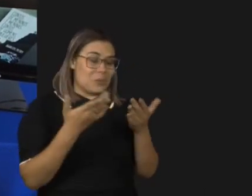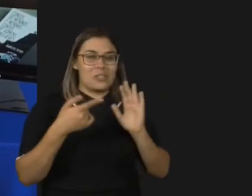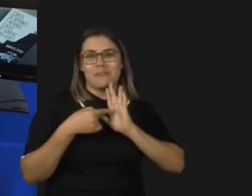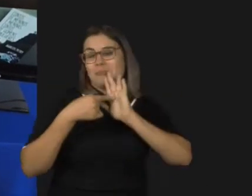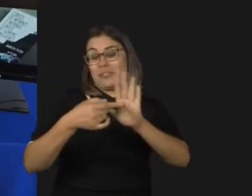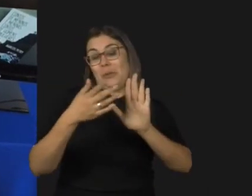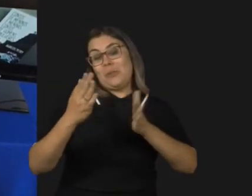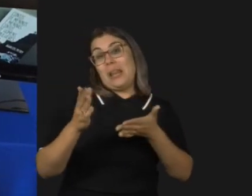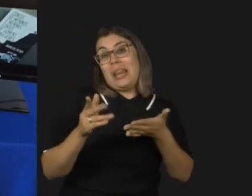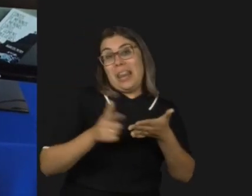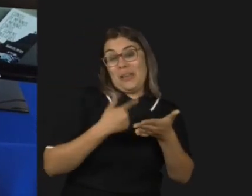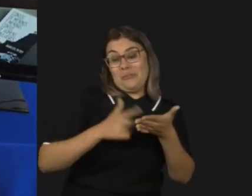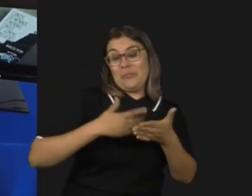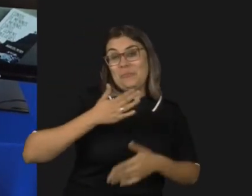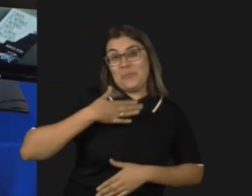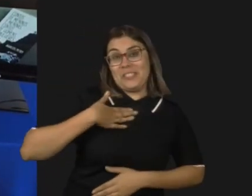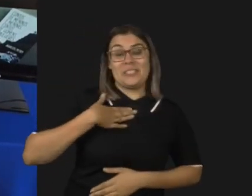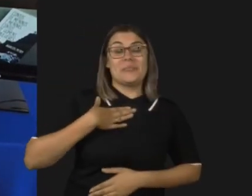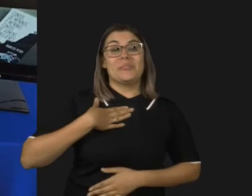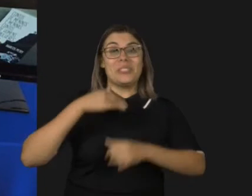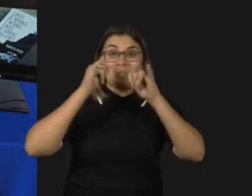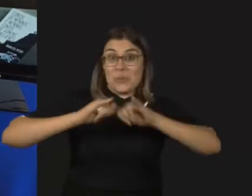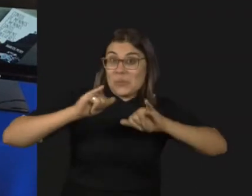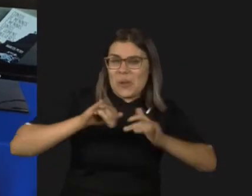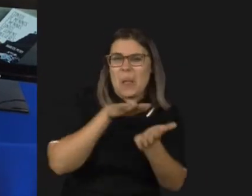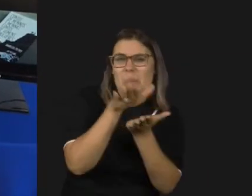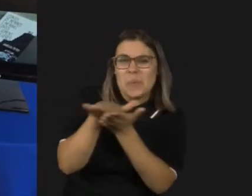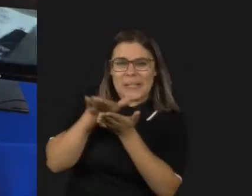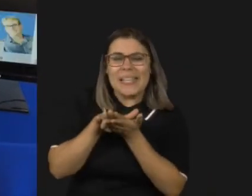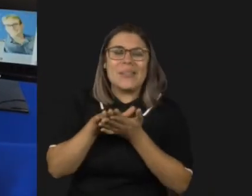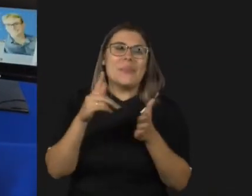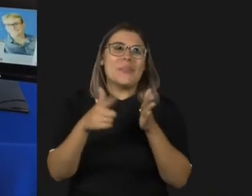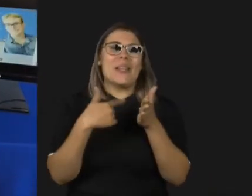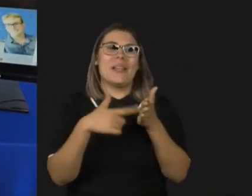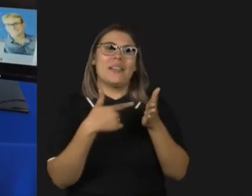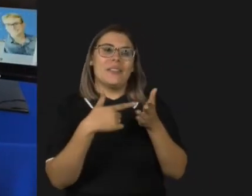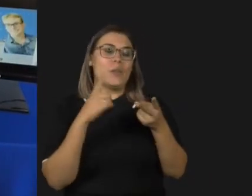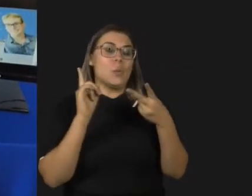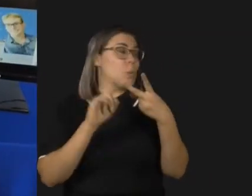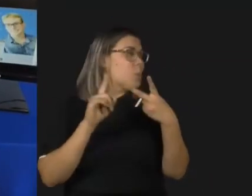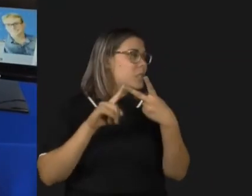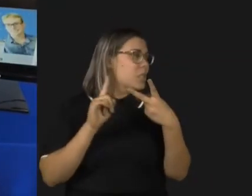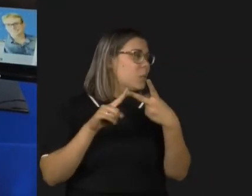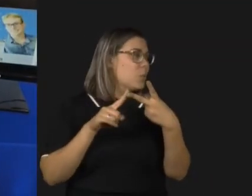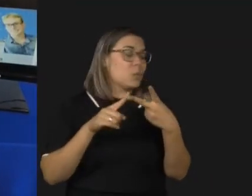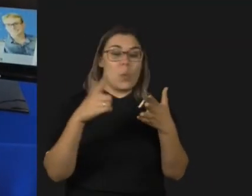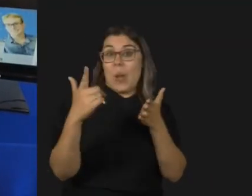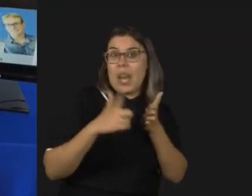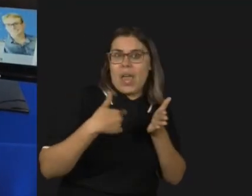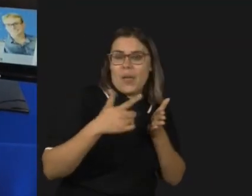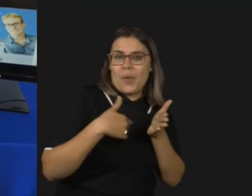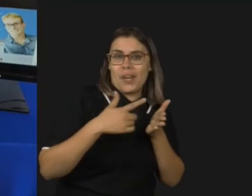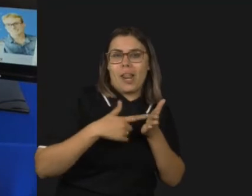então esse é o primeiro livro que eu falava para vocês esse aqui é o segundo que é mais interessante ele